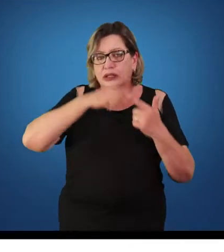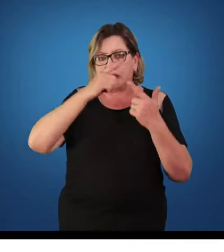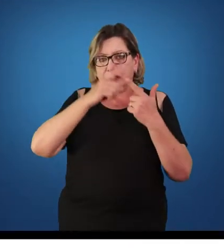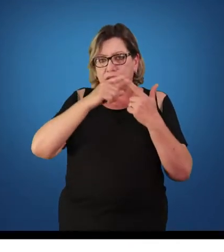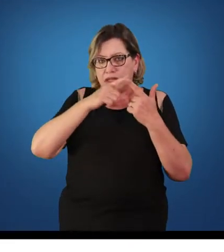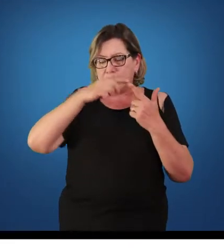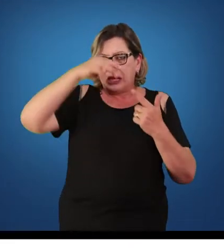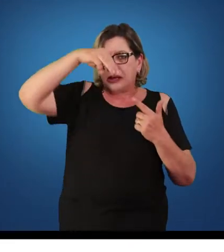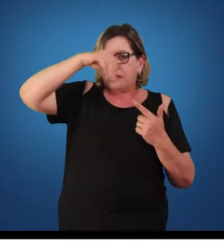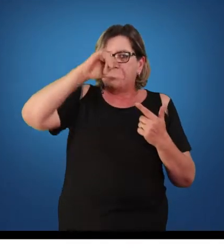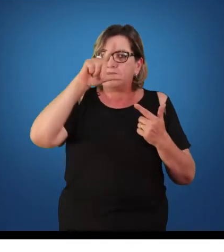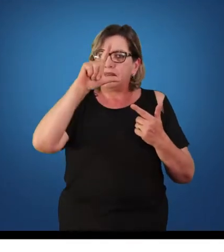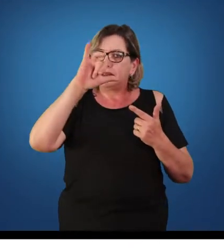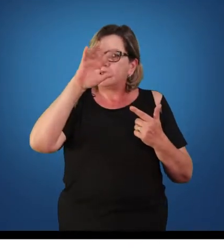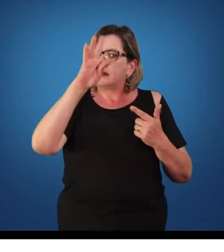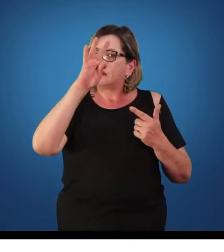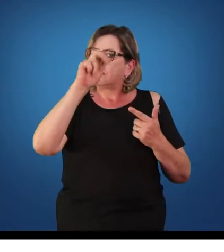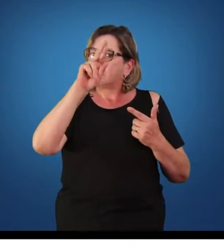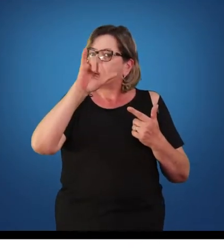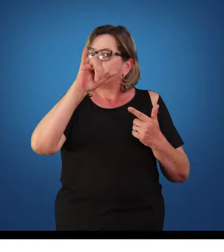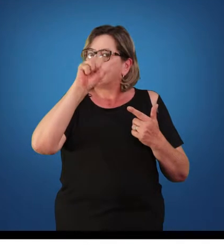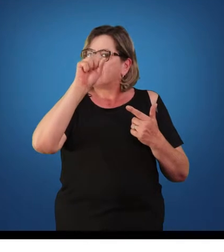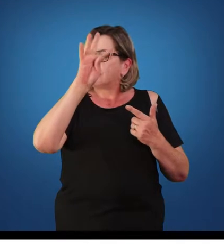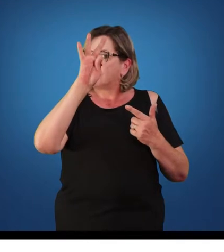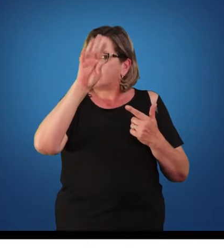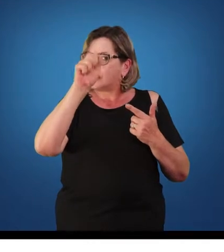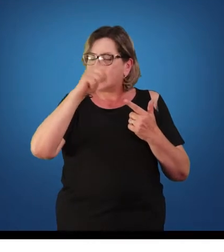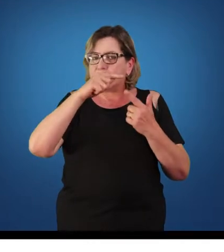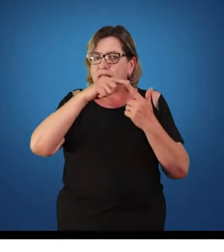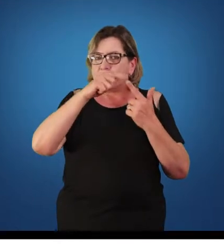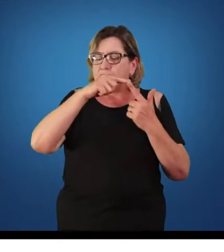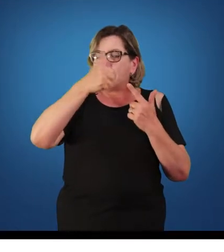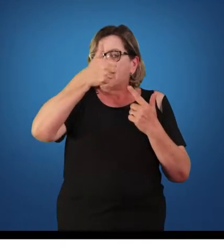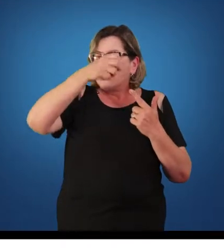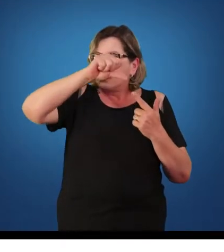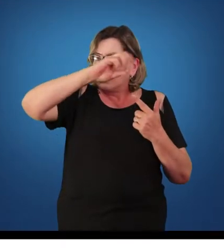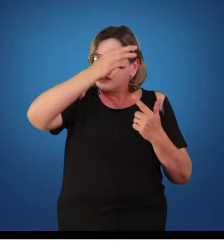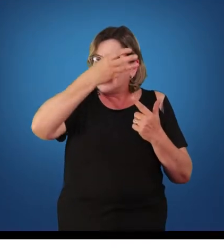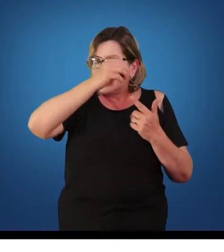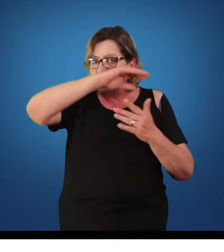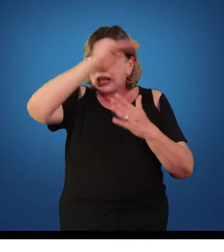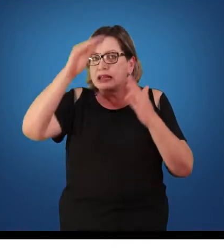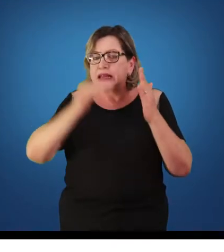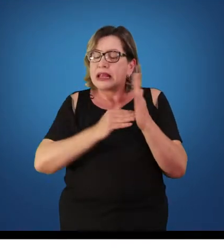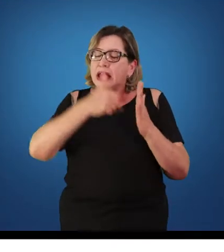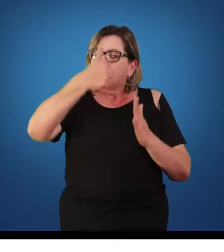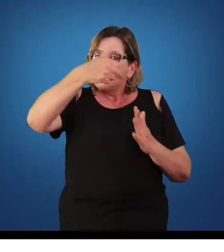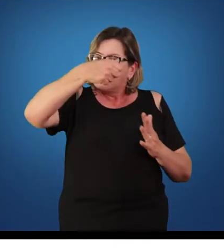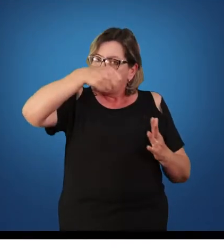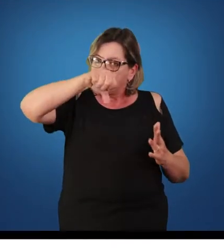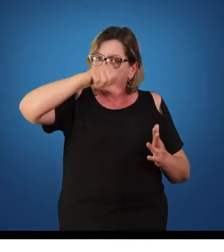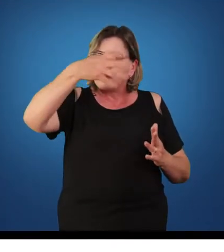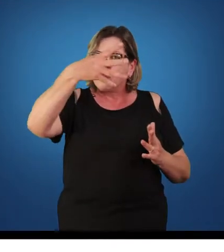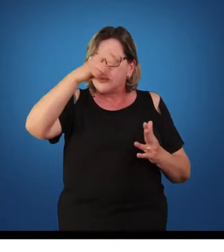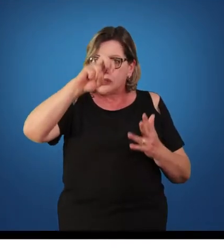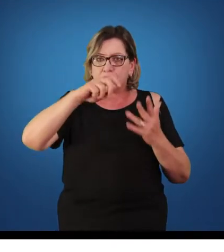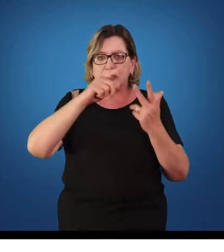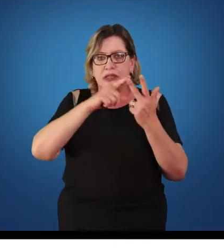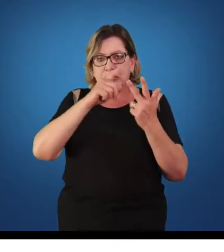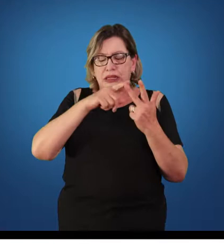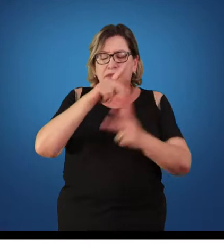física militarista, de 1930 a 1945. Educação física